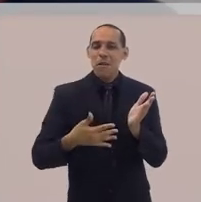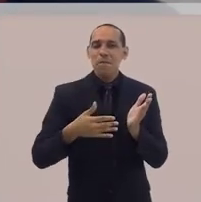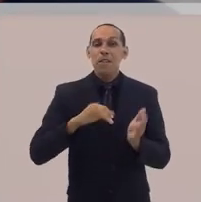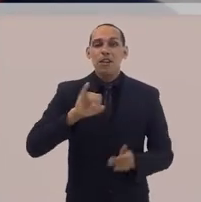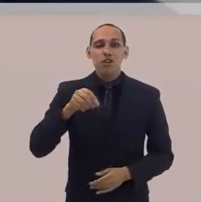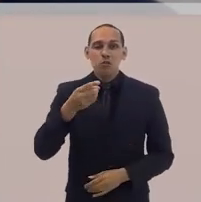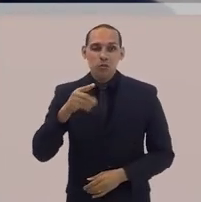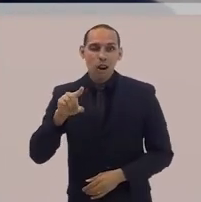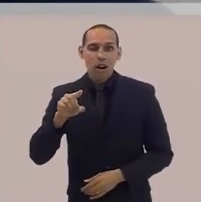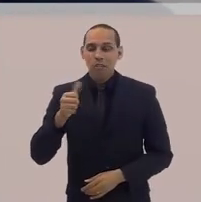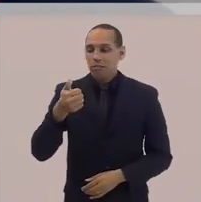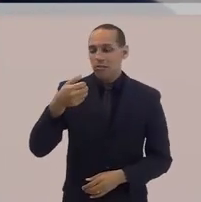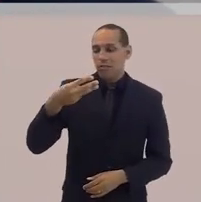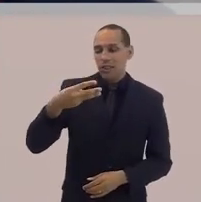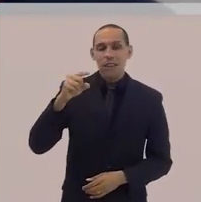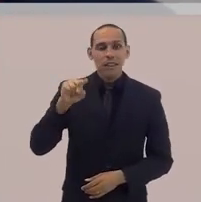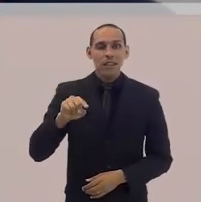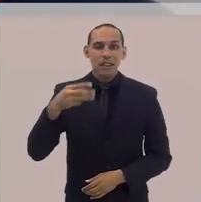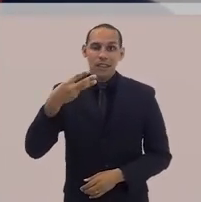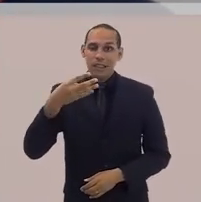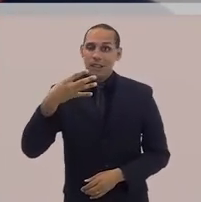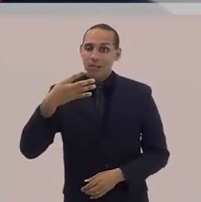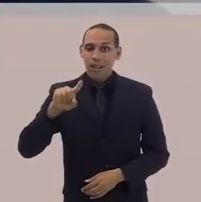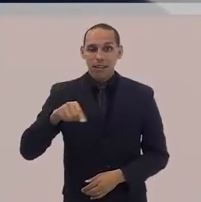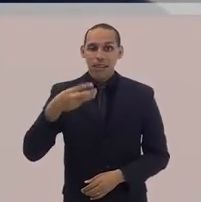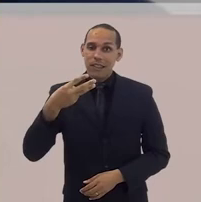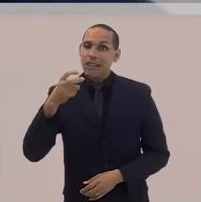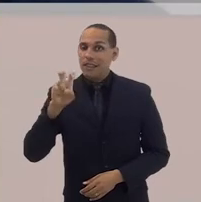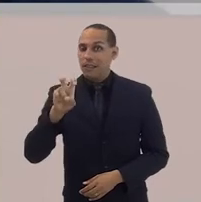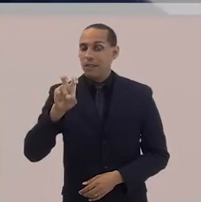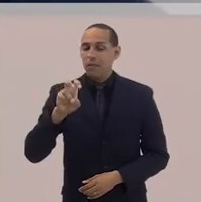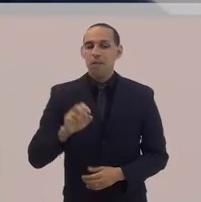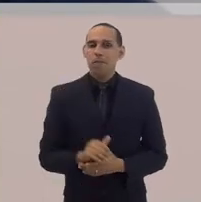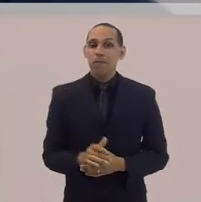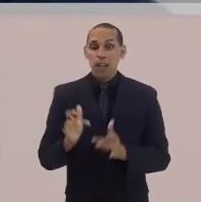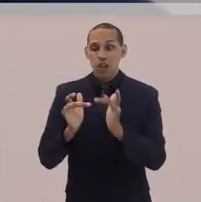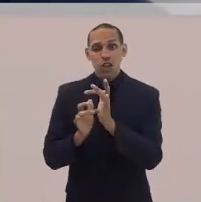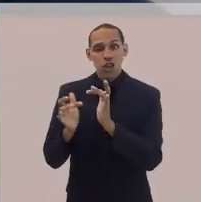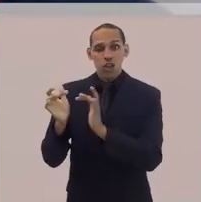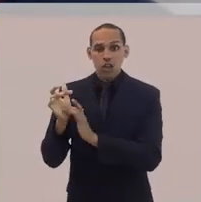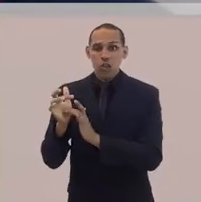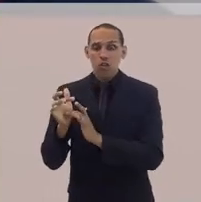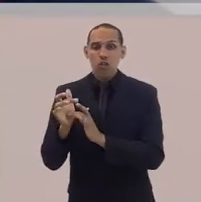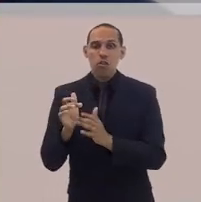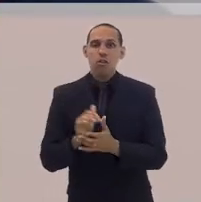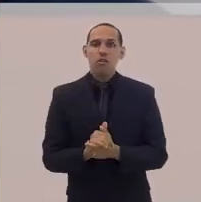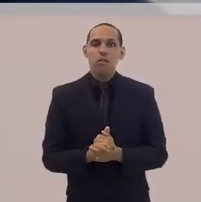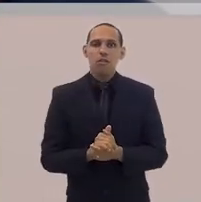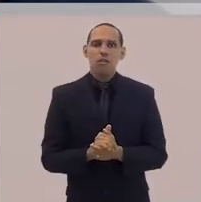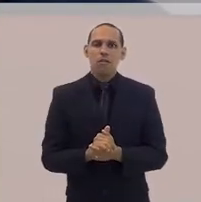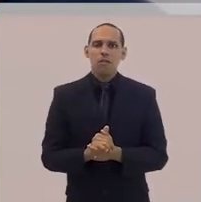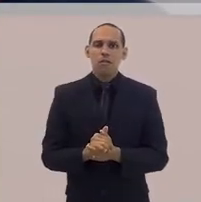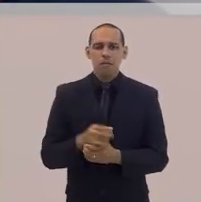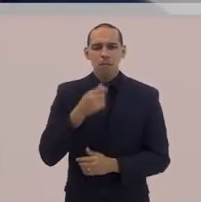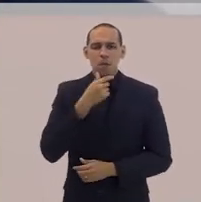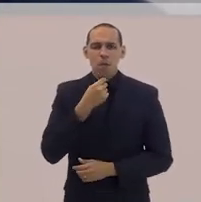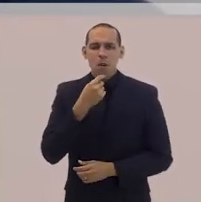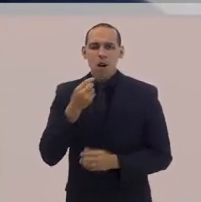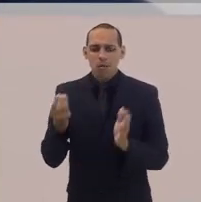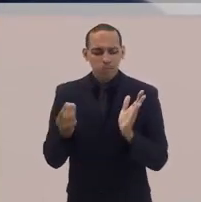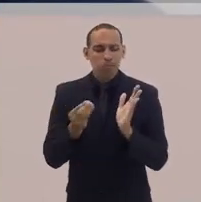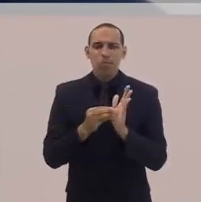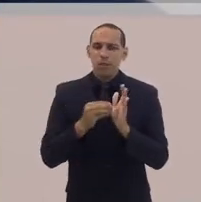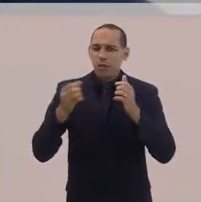Evangelho de João, capítulo 13, versos 34 e 35. Jesus, segundo a memória desse